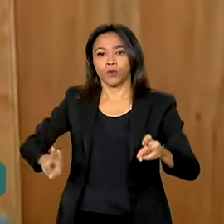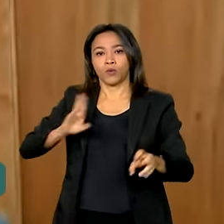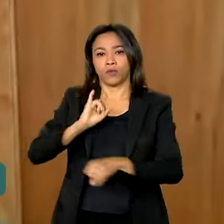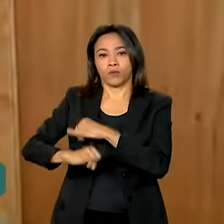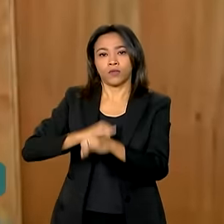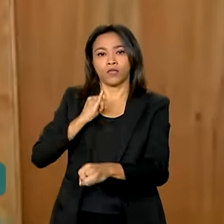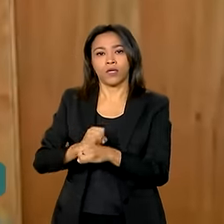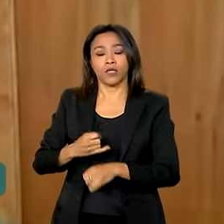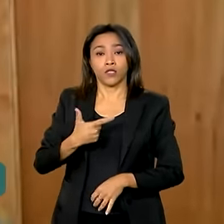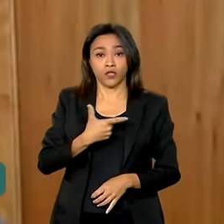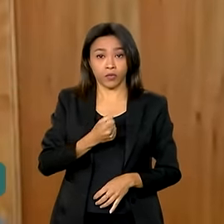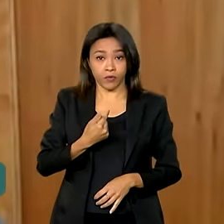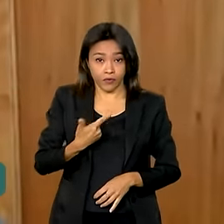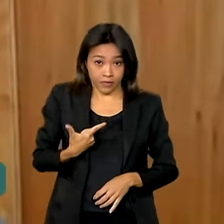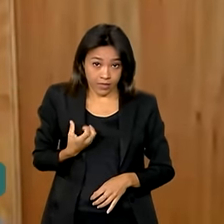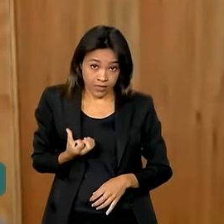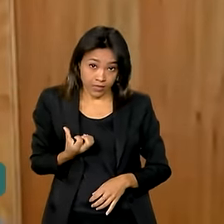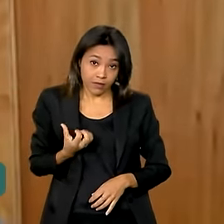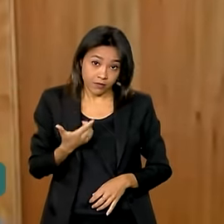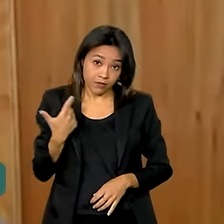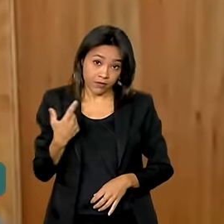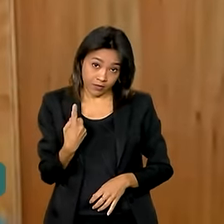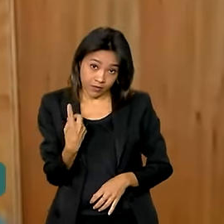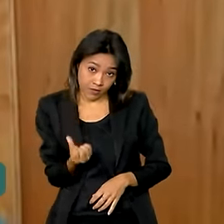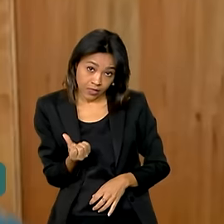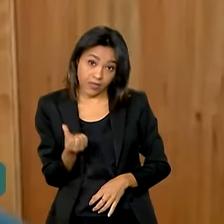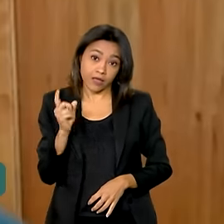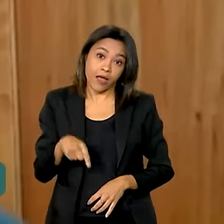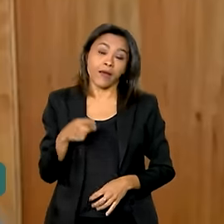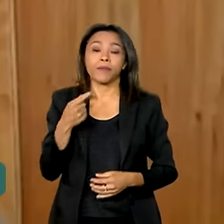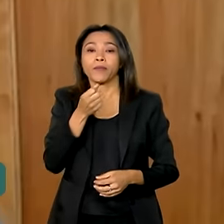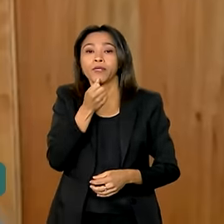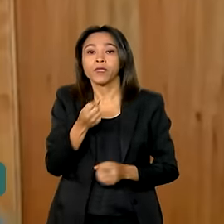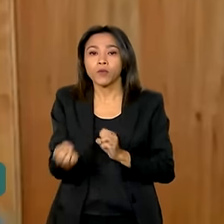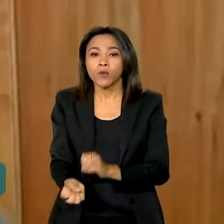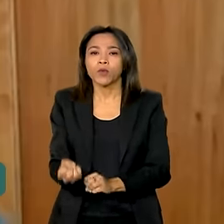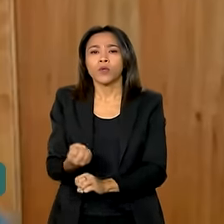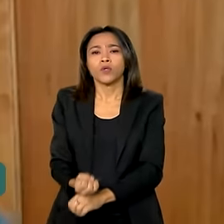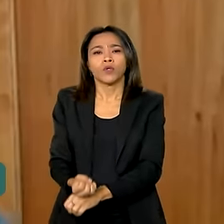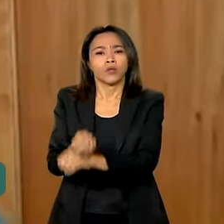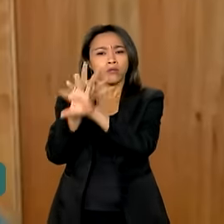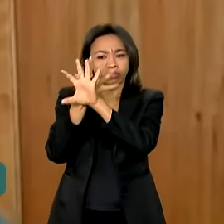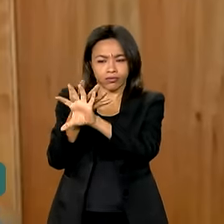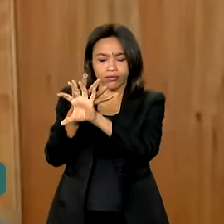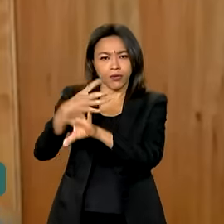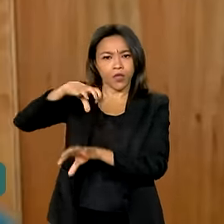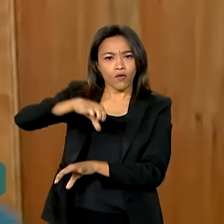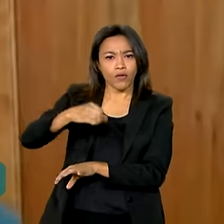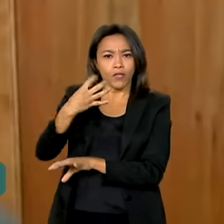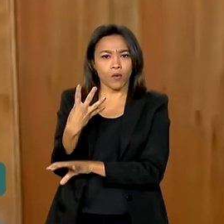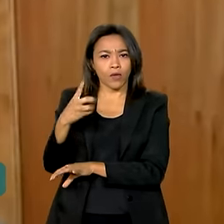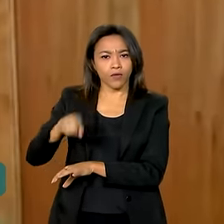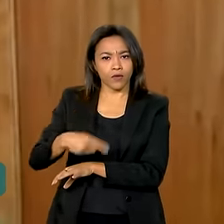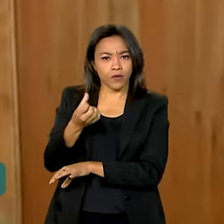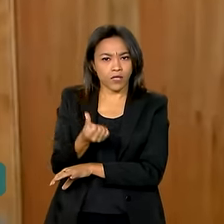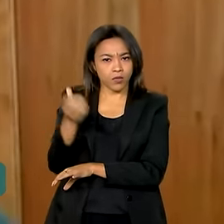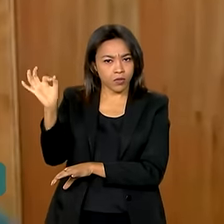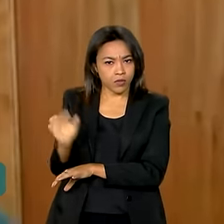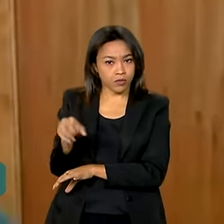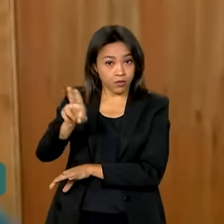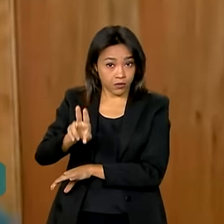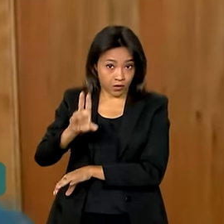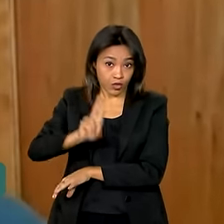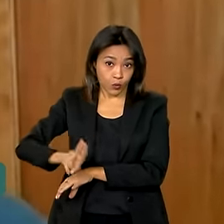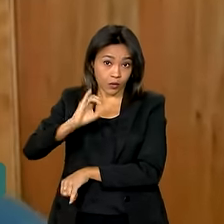principais finalidades apontadas foram conversar por chamadas de voz ou vídeo. Foram 94,6% dos usuários de internet